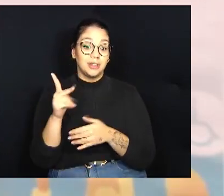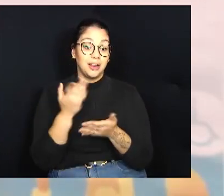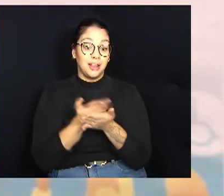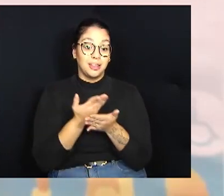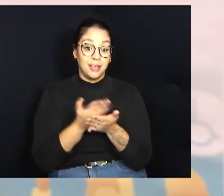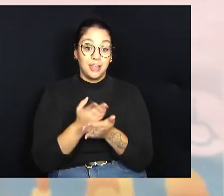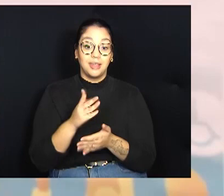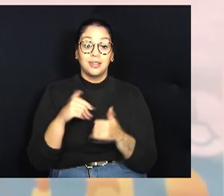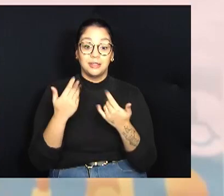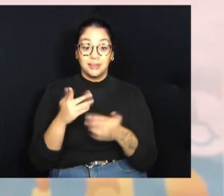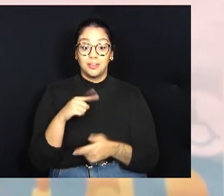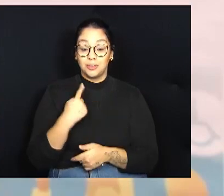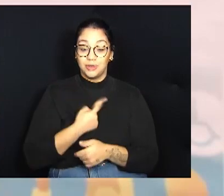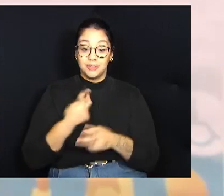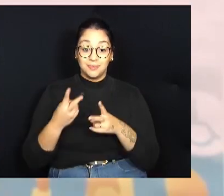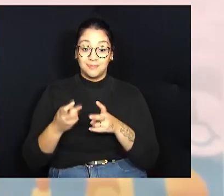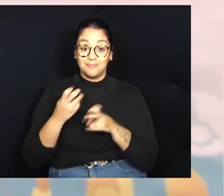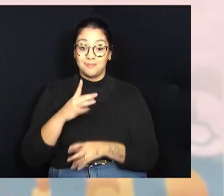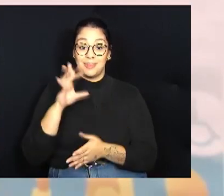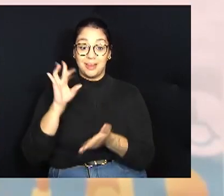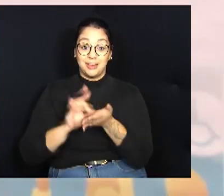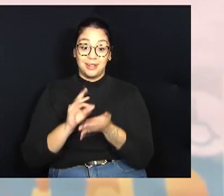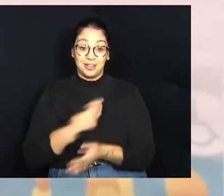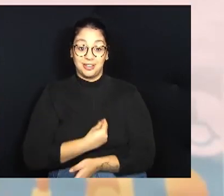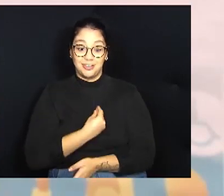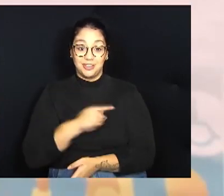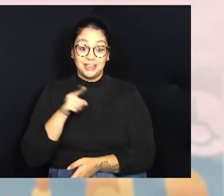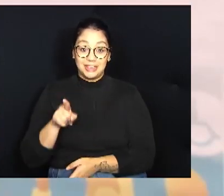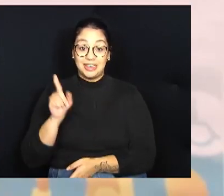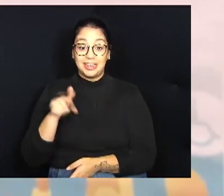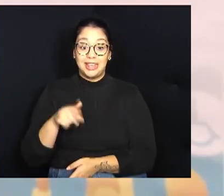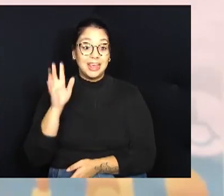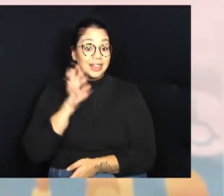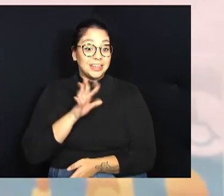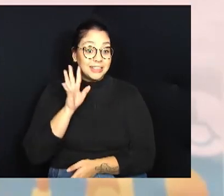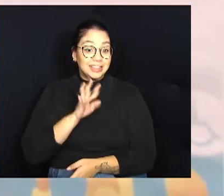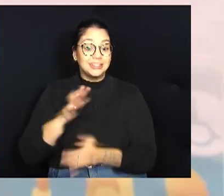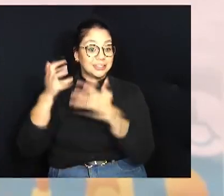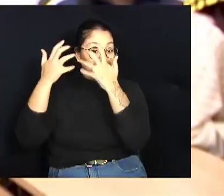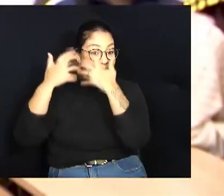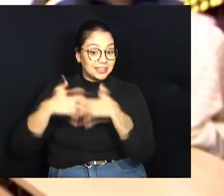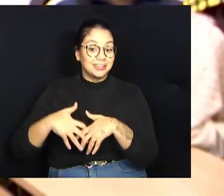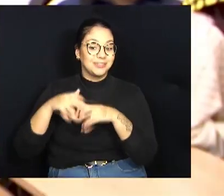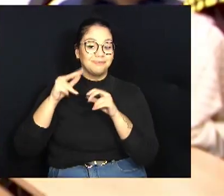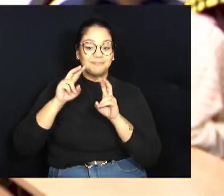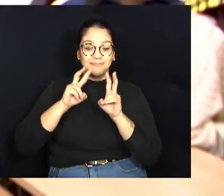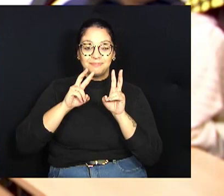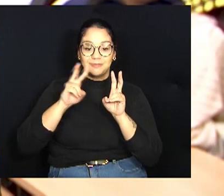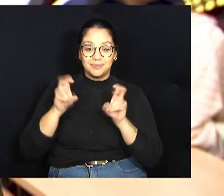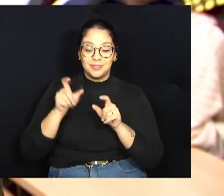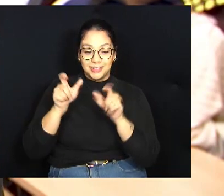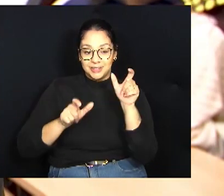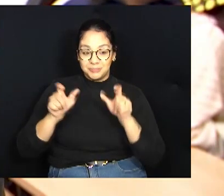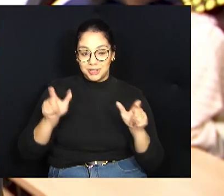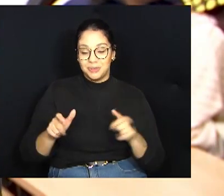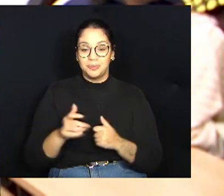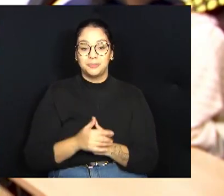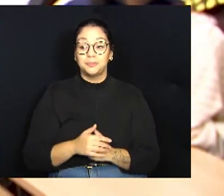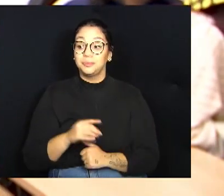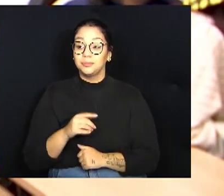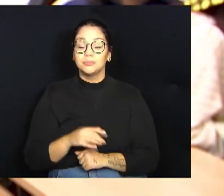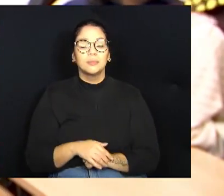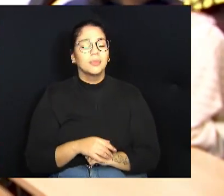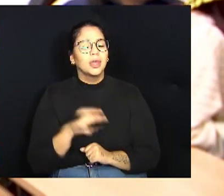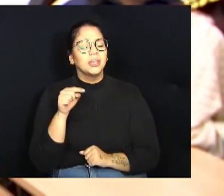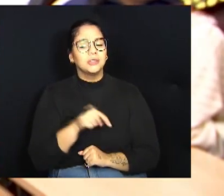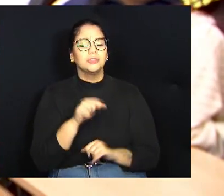vê bem a realidade que ela passa e é bem legal, sabe? A gente pensar nessas pessoas. Isso que eles estão fazendo agora é